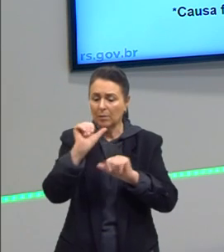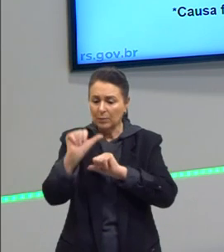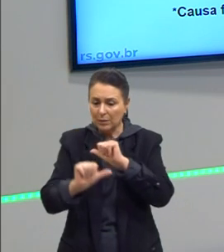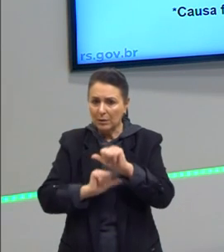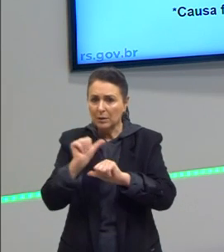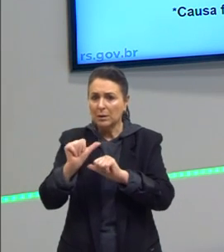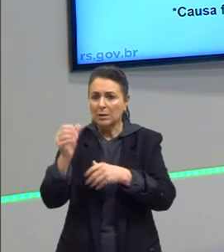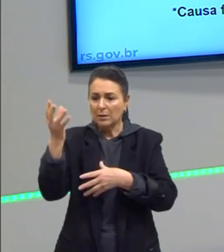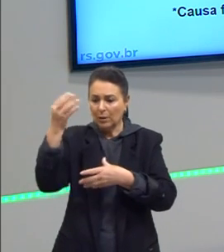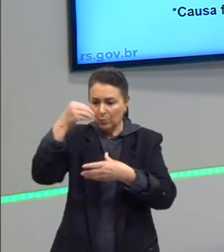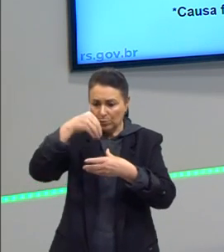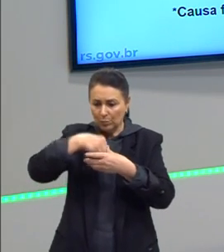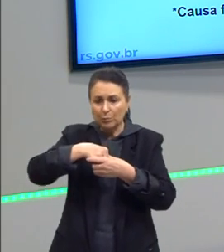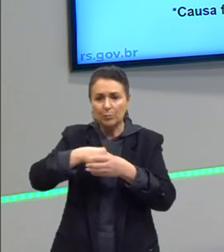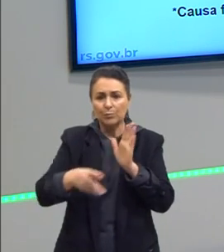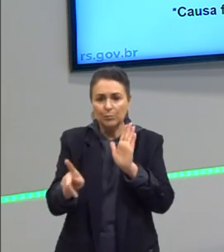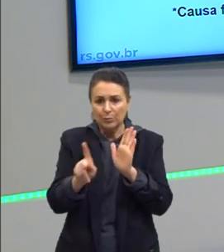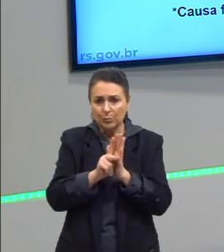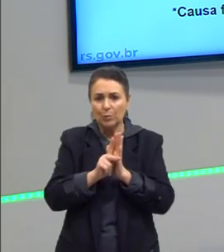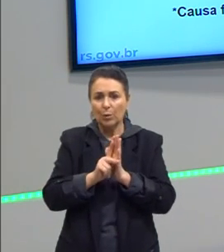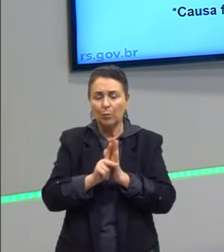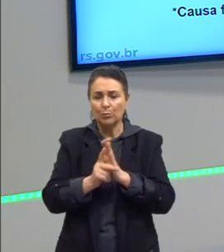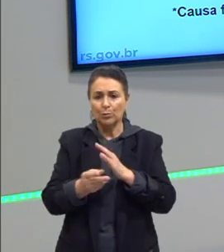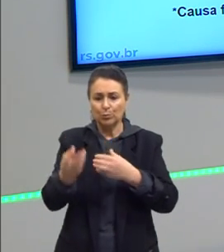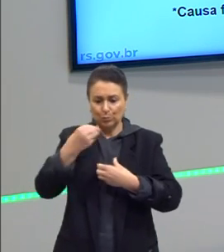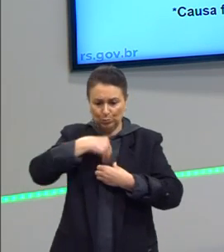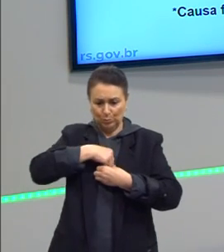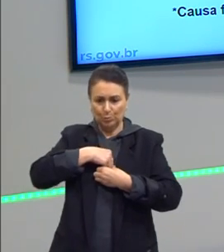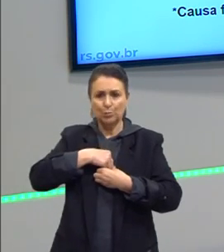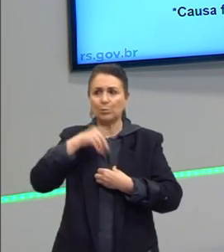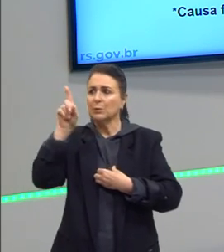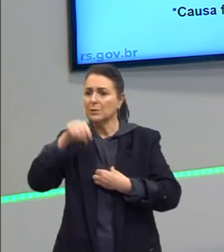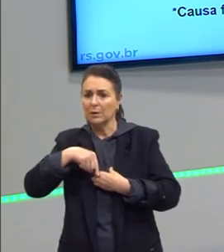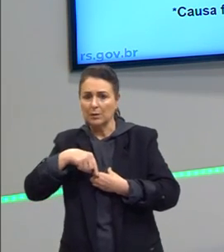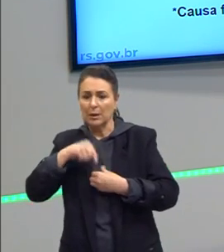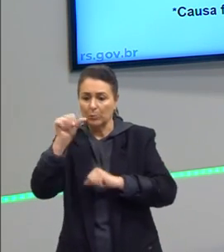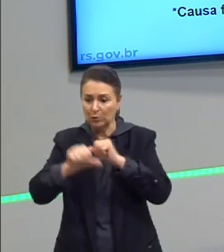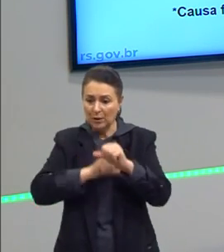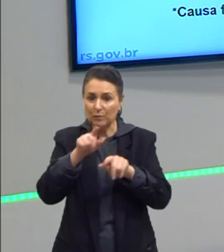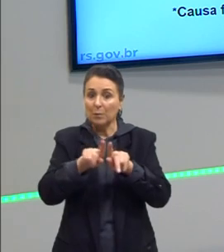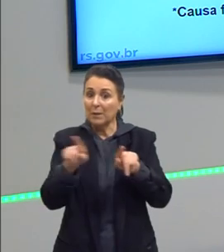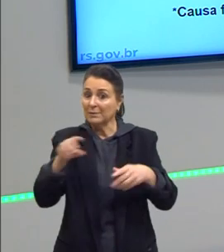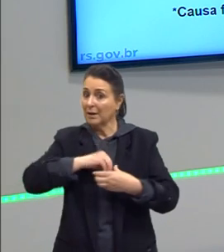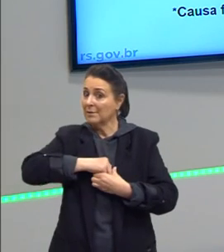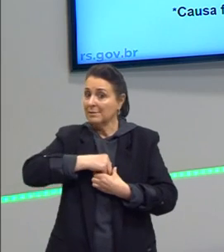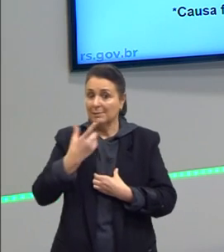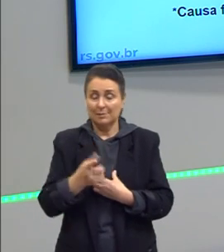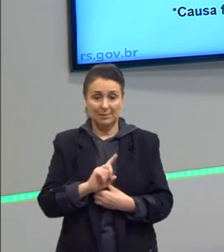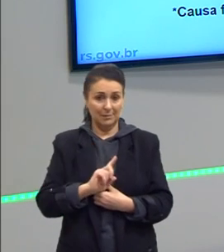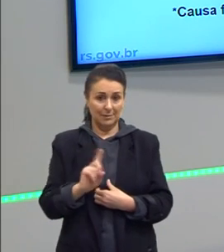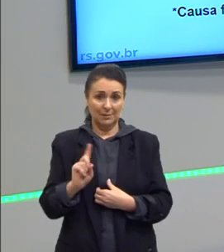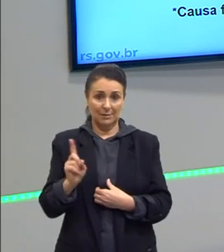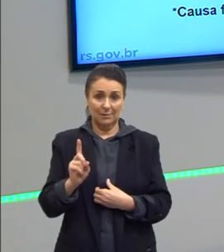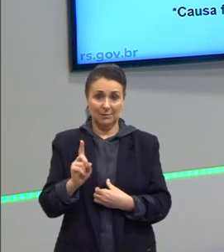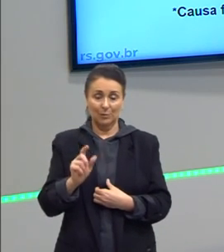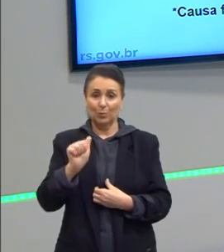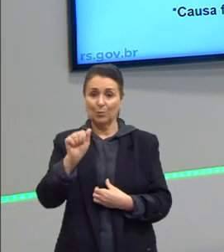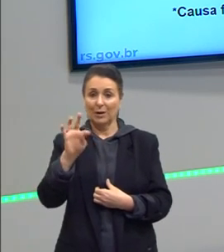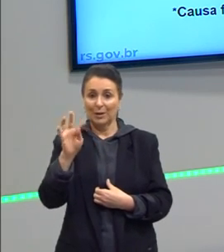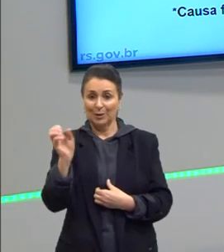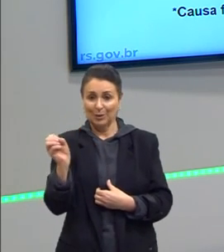seres os seres mudavam, mas permaneciam com a sua essência, o ato e potência. E essa